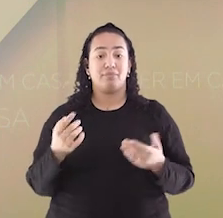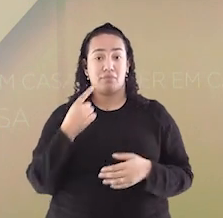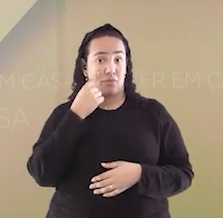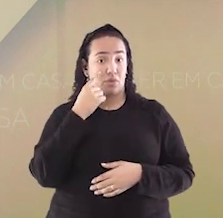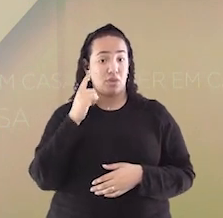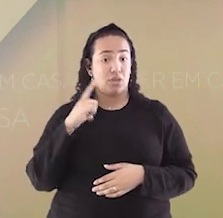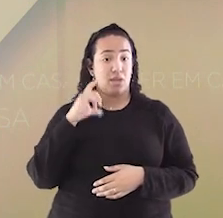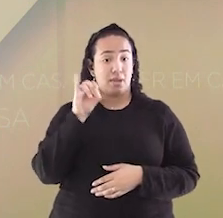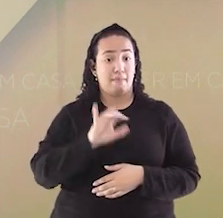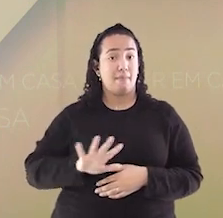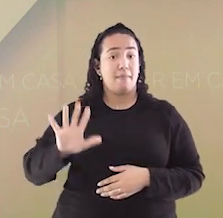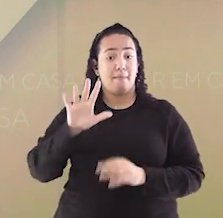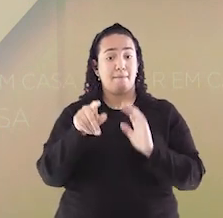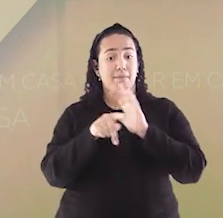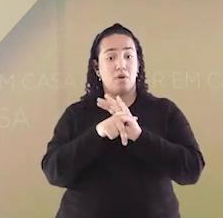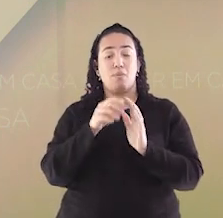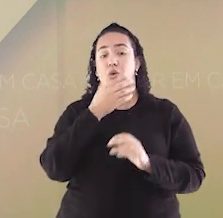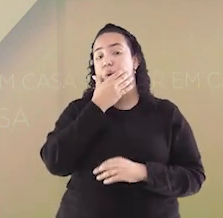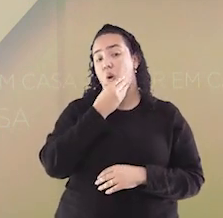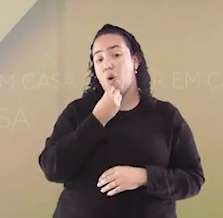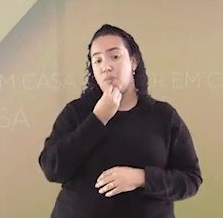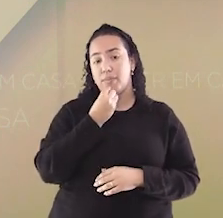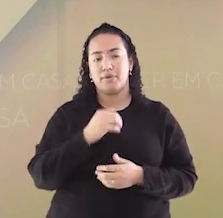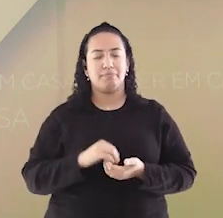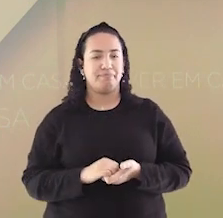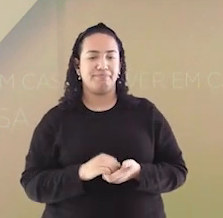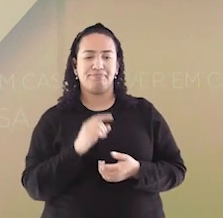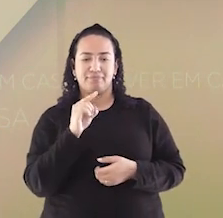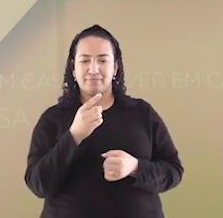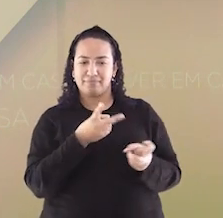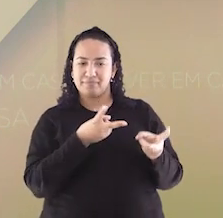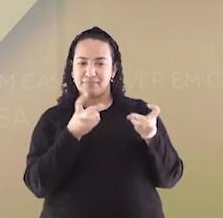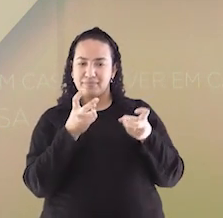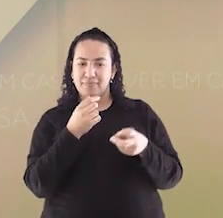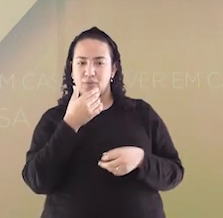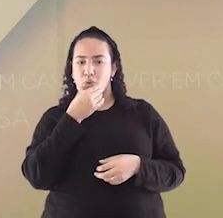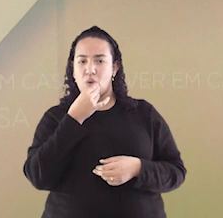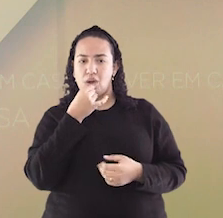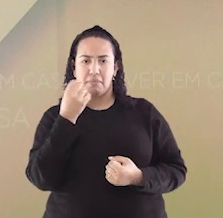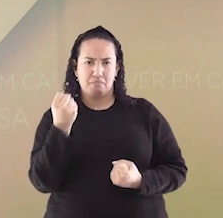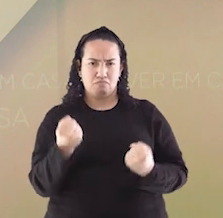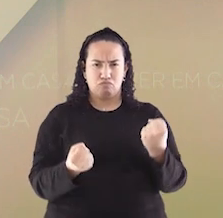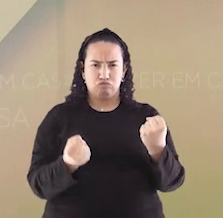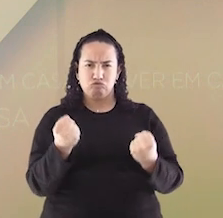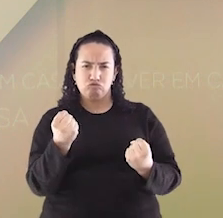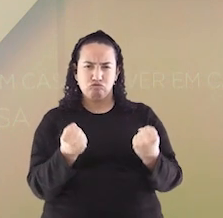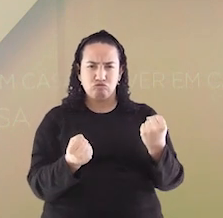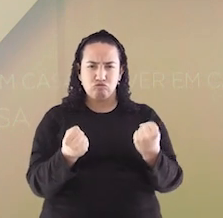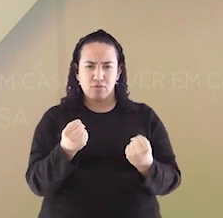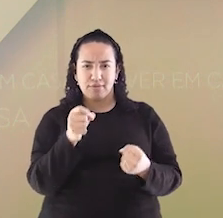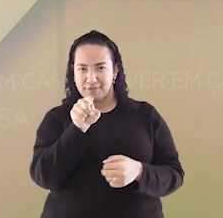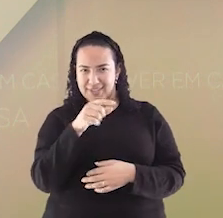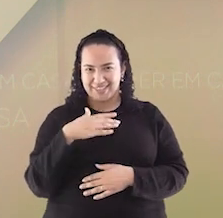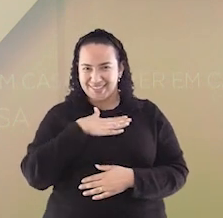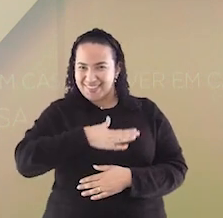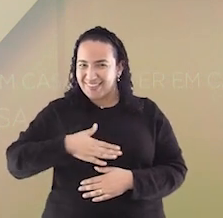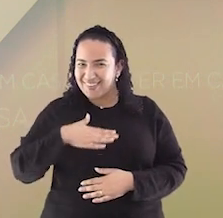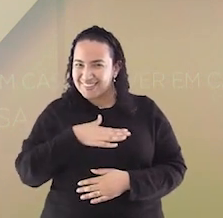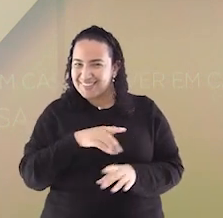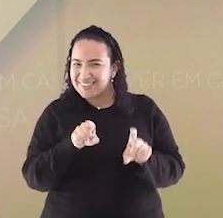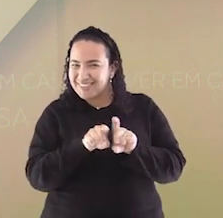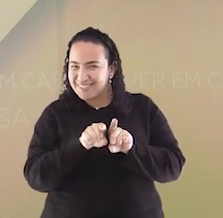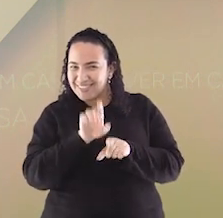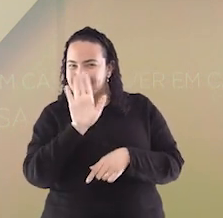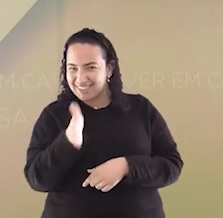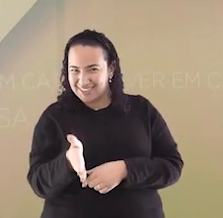imagens de Ayrton Senna. Vocês percebem que ele está pilotando? E vocês, gostam de Fórmula